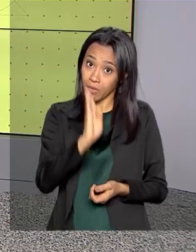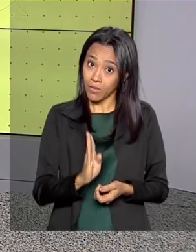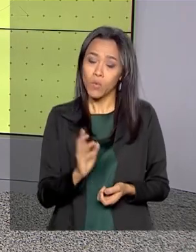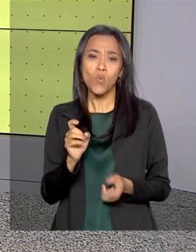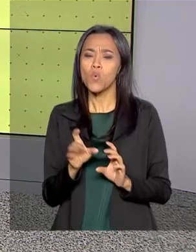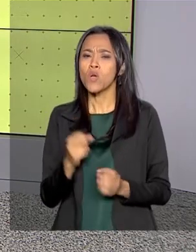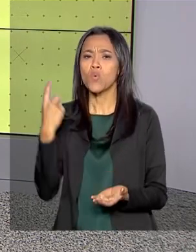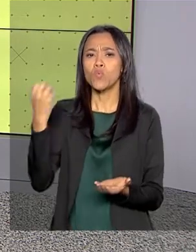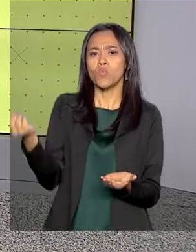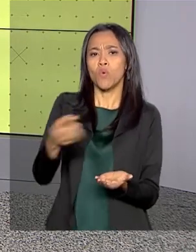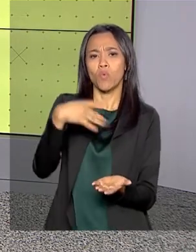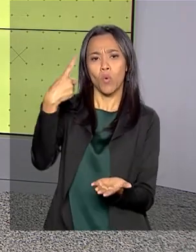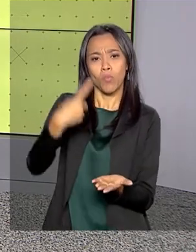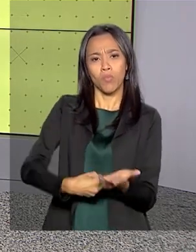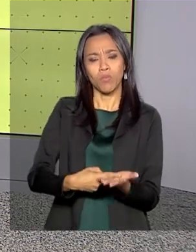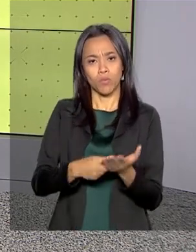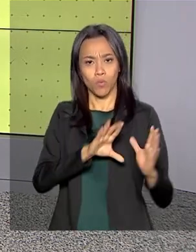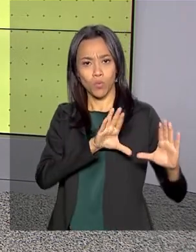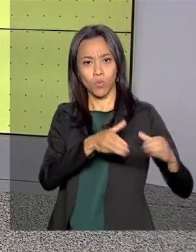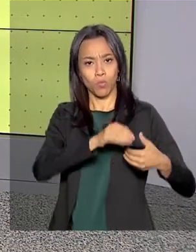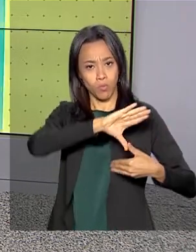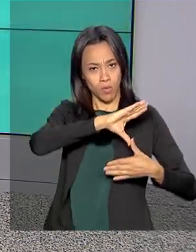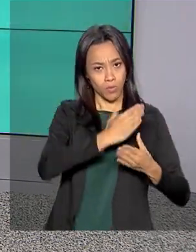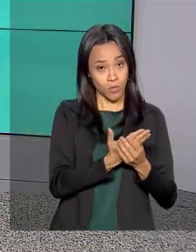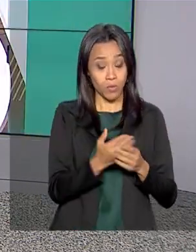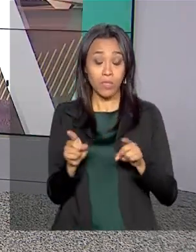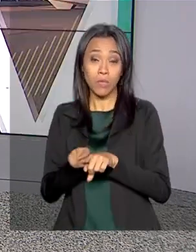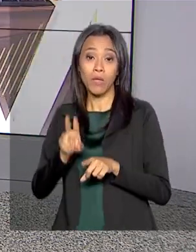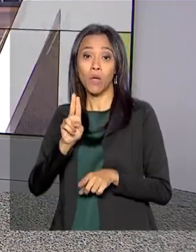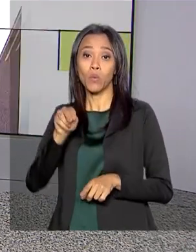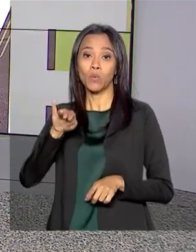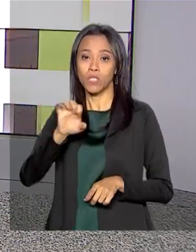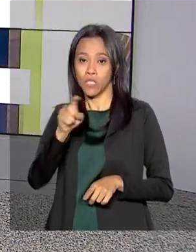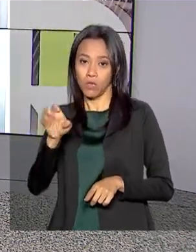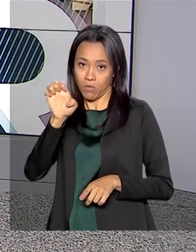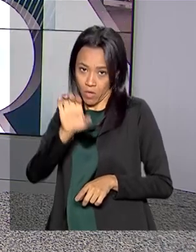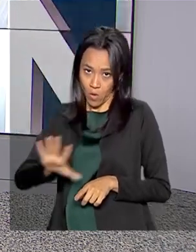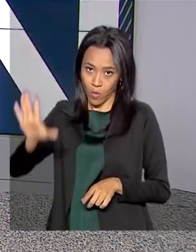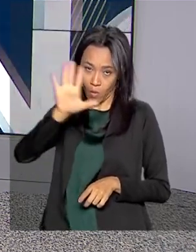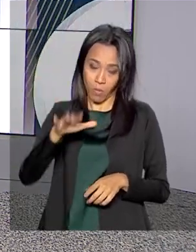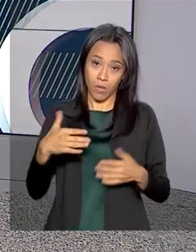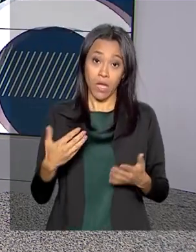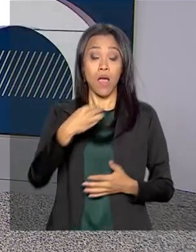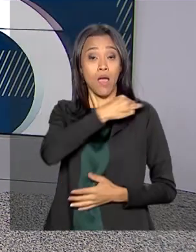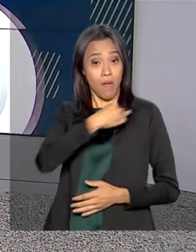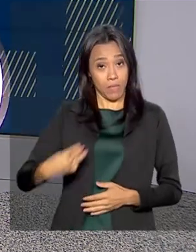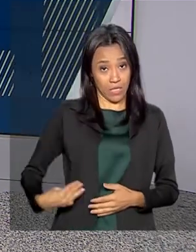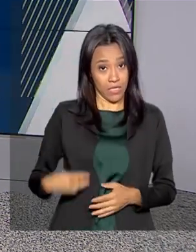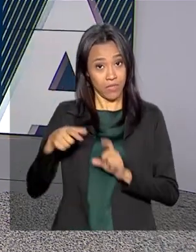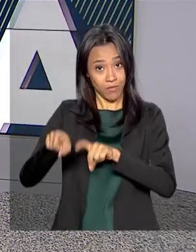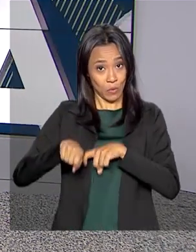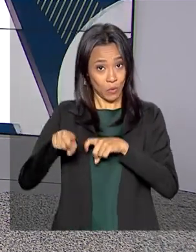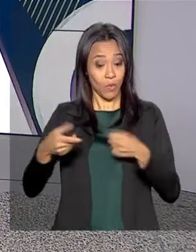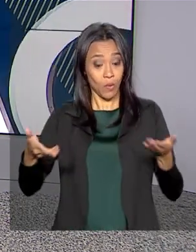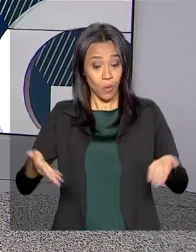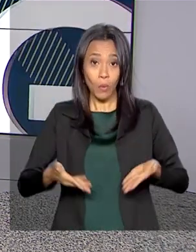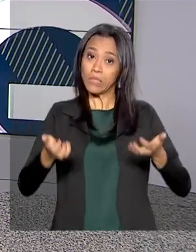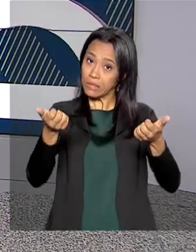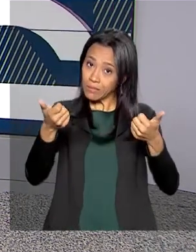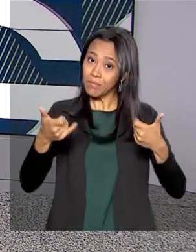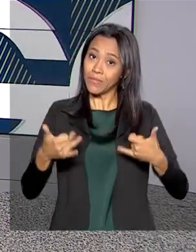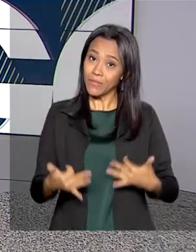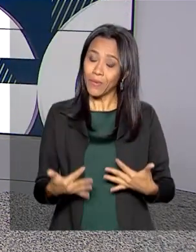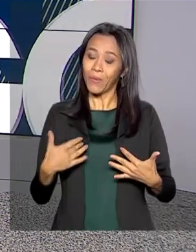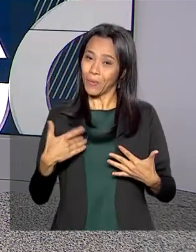comércio fechado entre o Mercosul e a União Europeia. A ministra da Agricultura, Tereza Cristina, falou hoje com